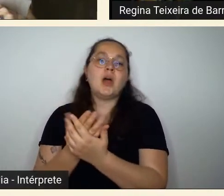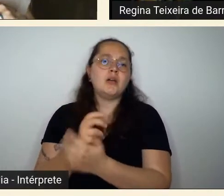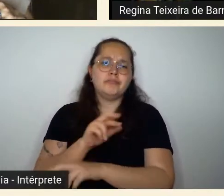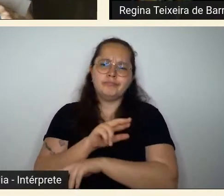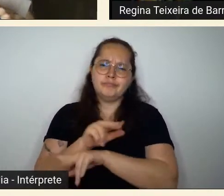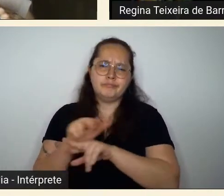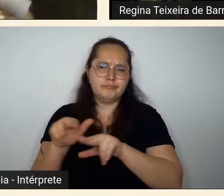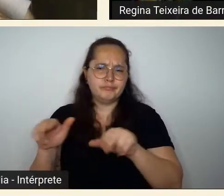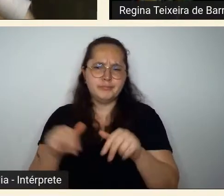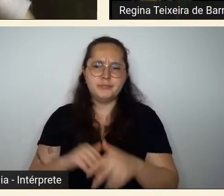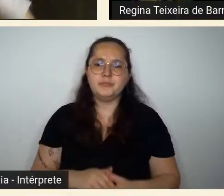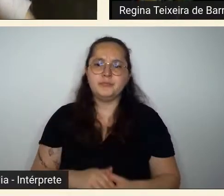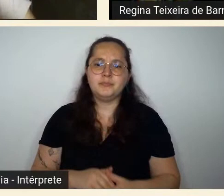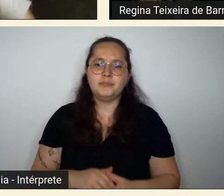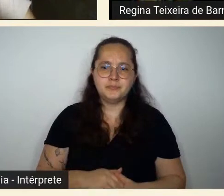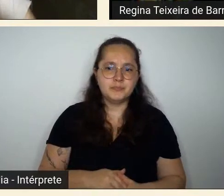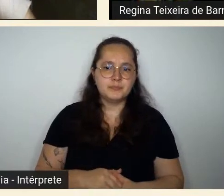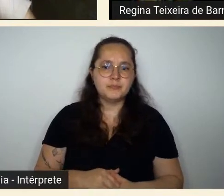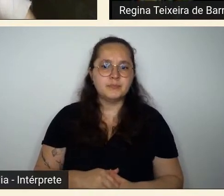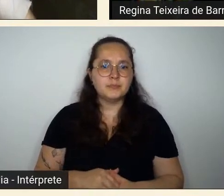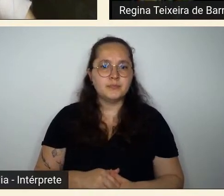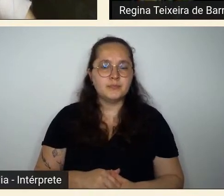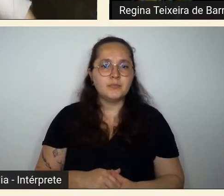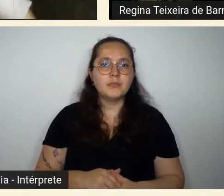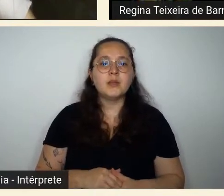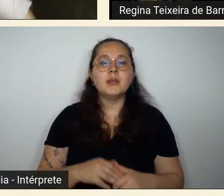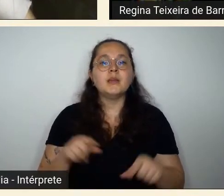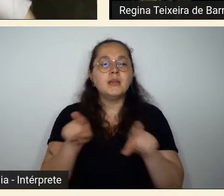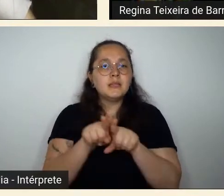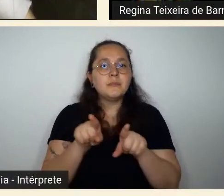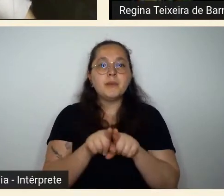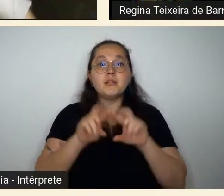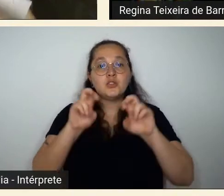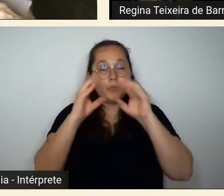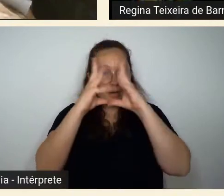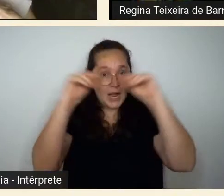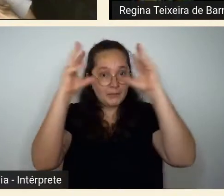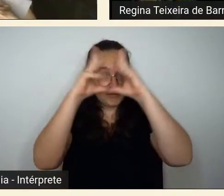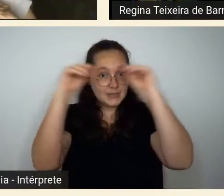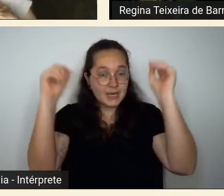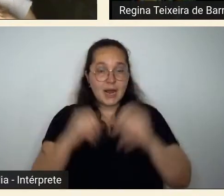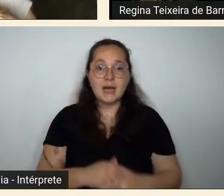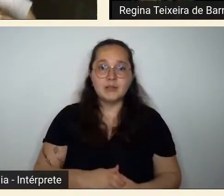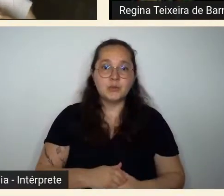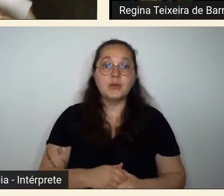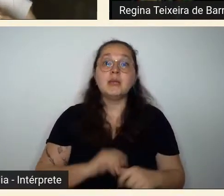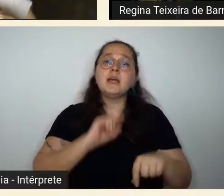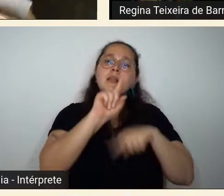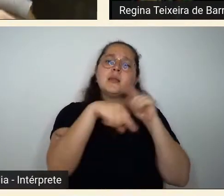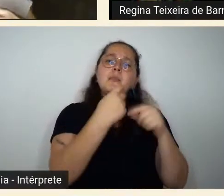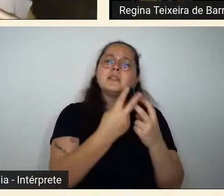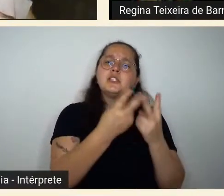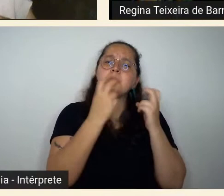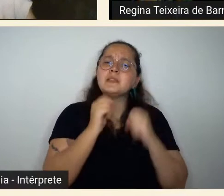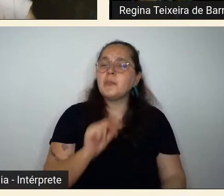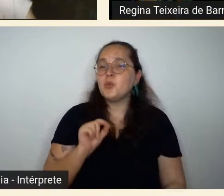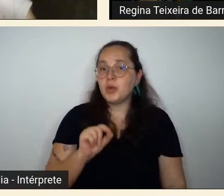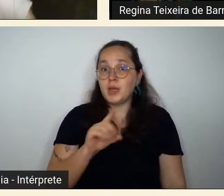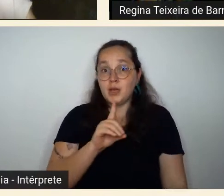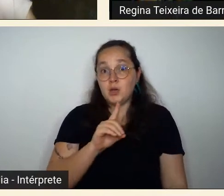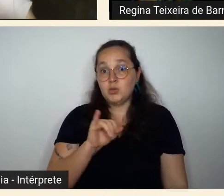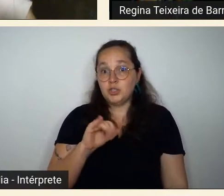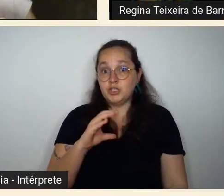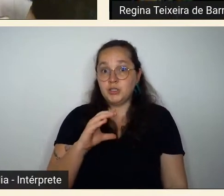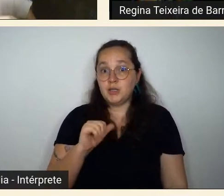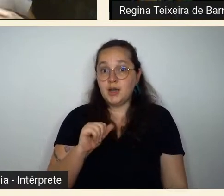absorver as lições do guismo abstrato então nós vamos ver que o Dica Balcante vai para a Europa em